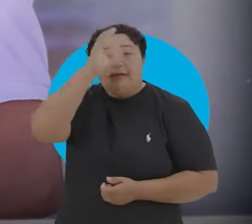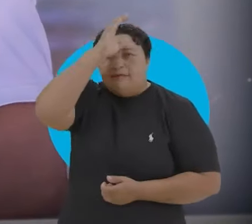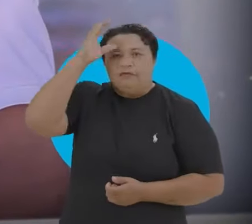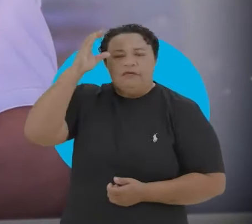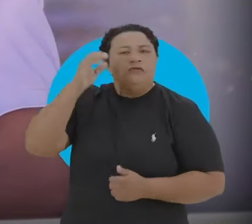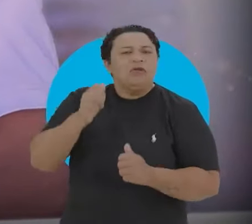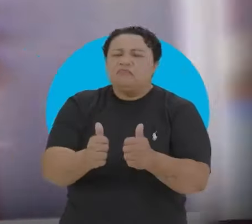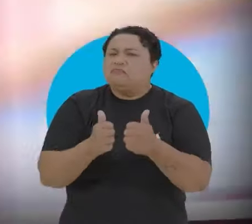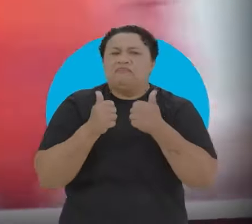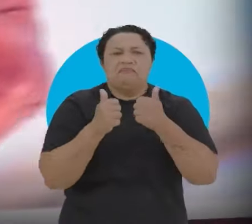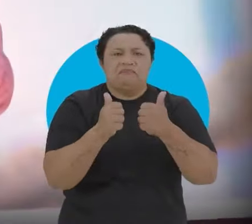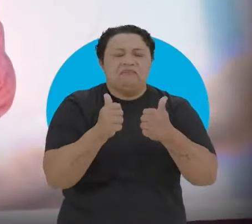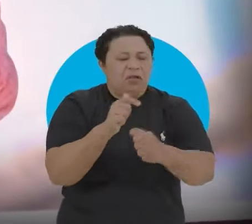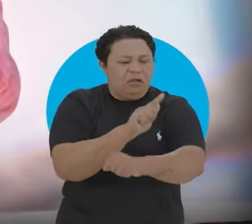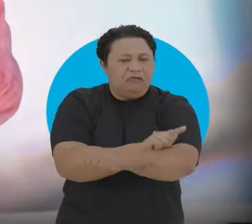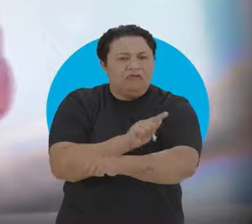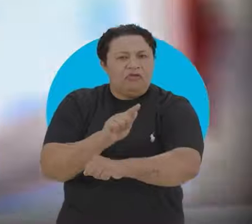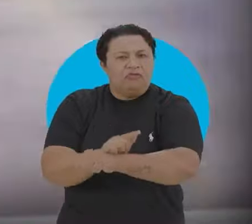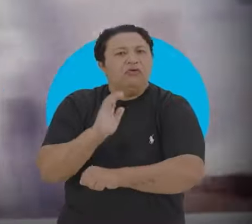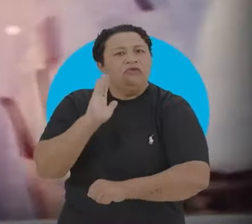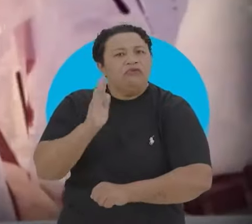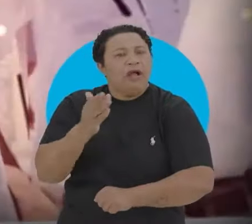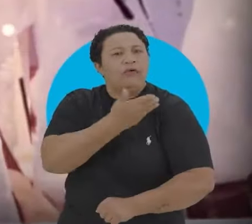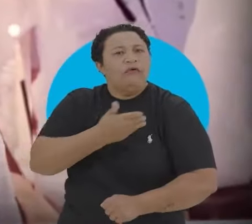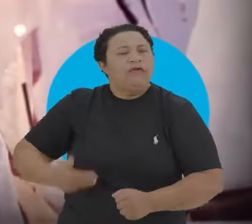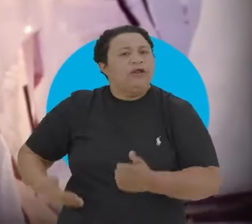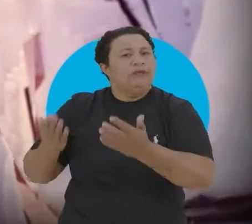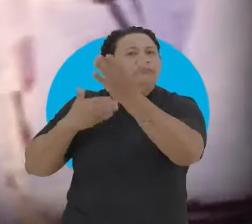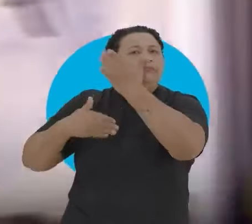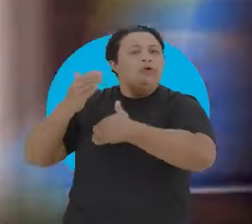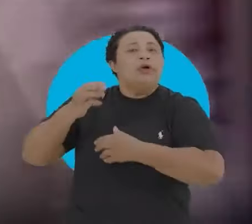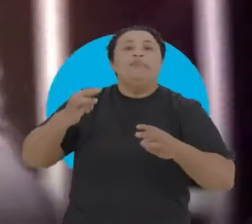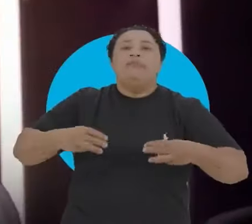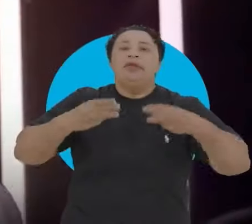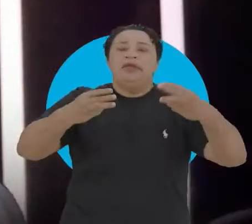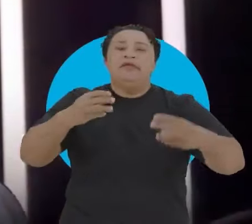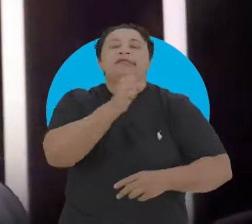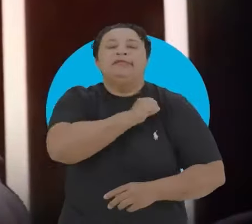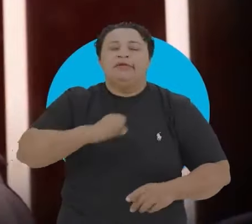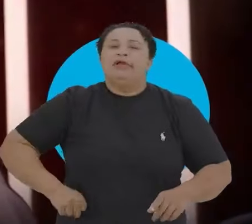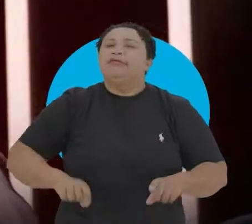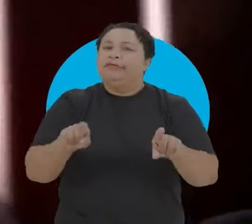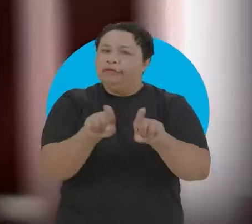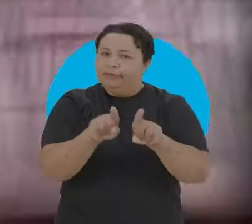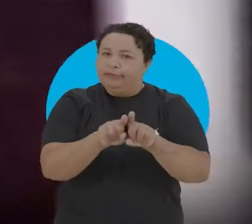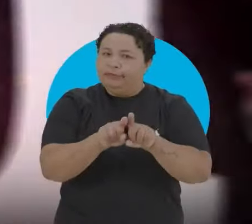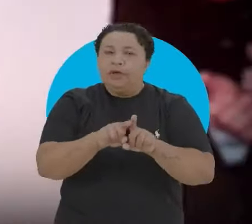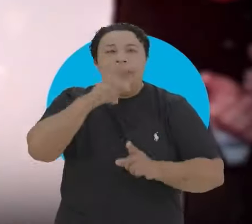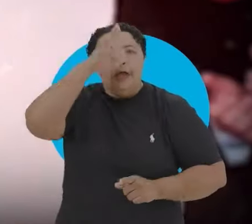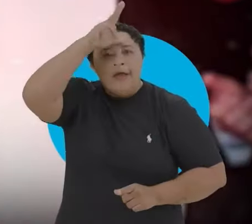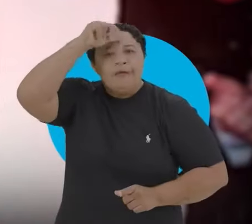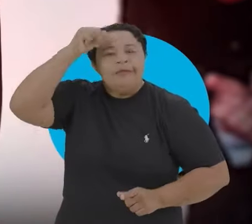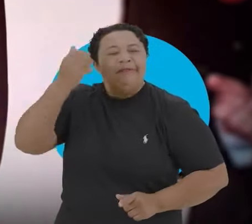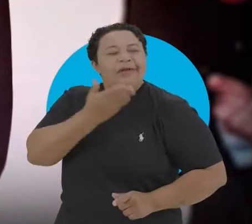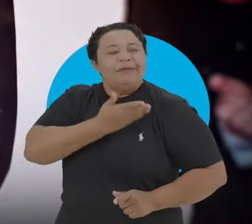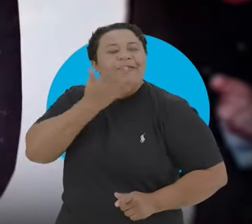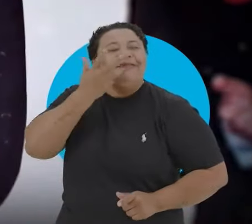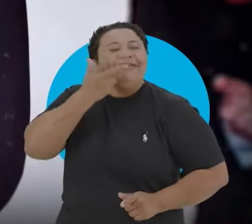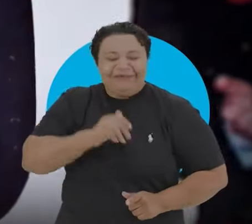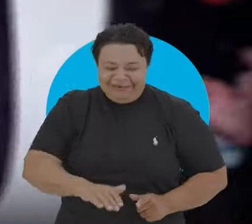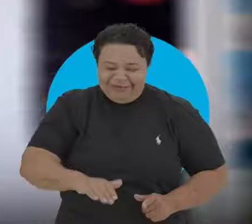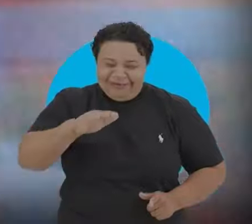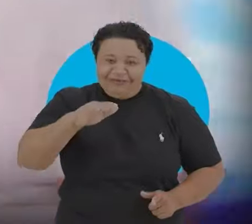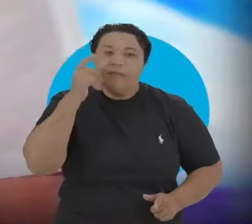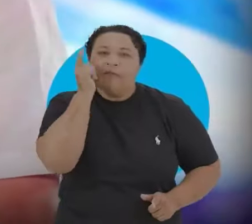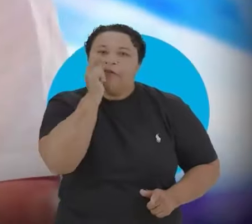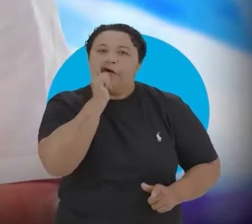Cícero é o cara É gestor, já foi governador, ministro e senador É o prefeito amigo das